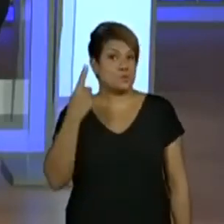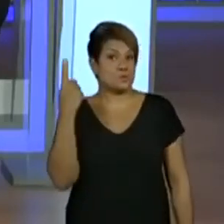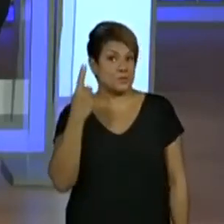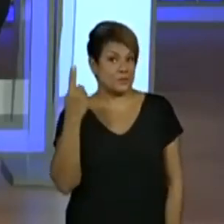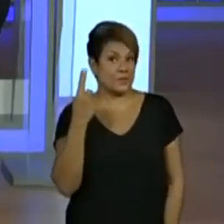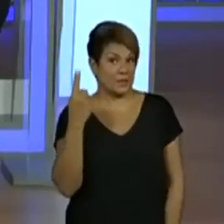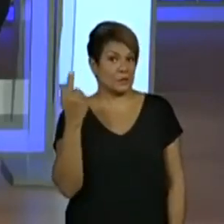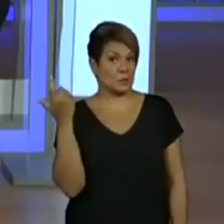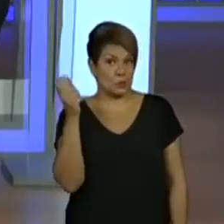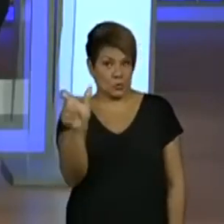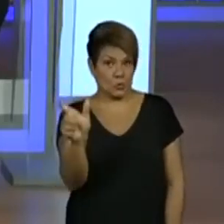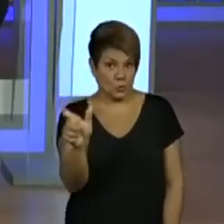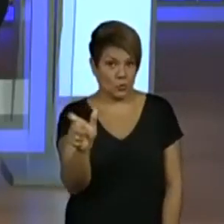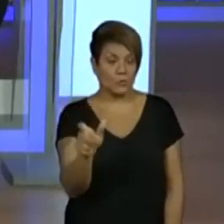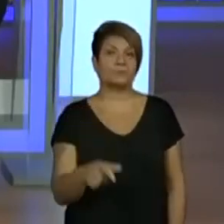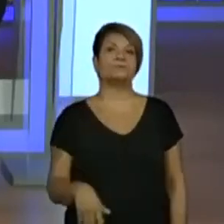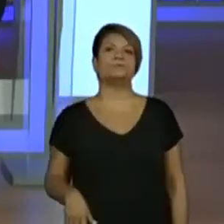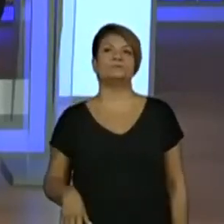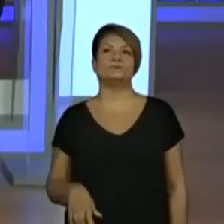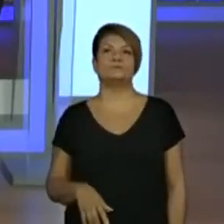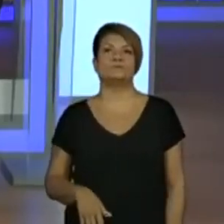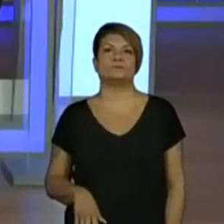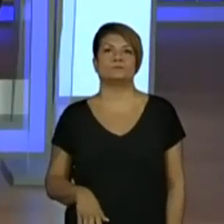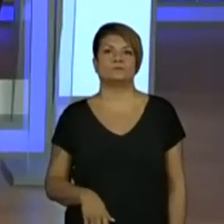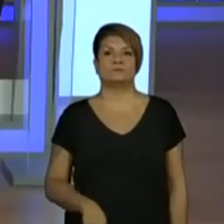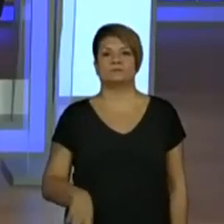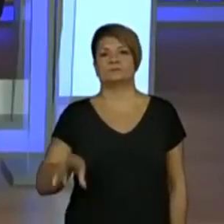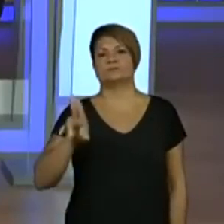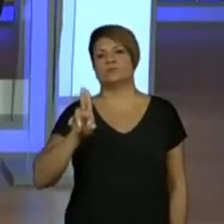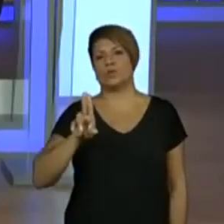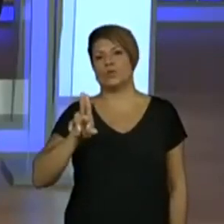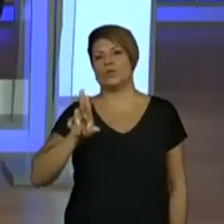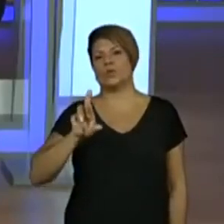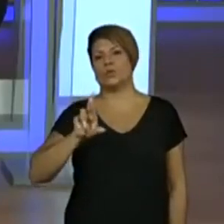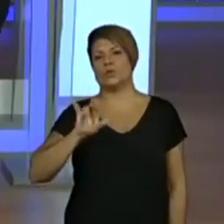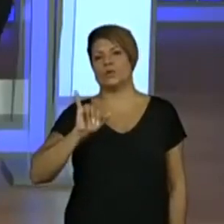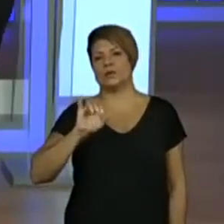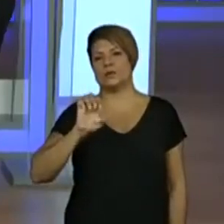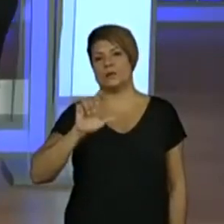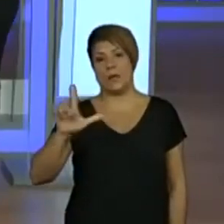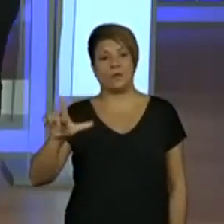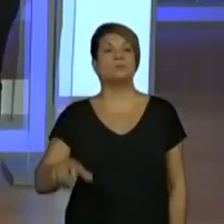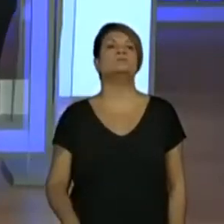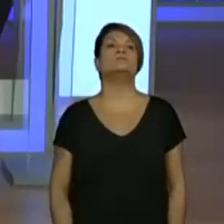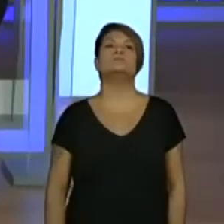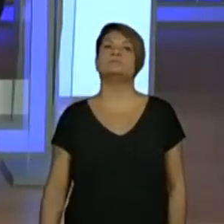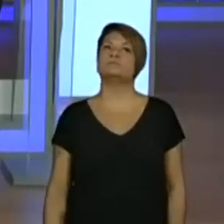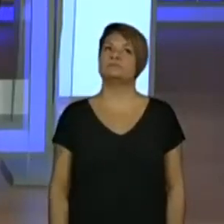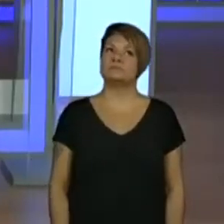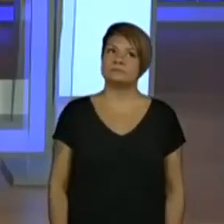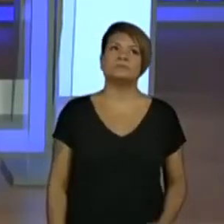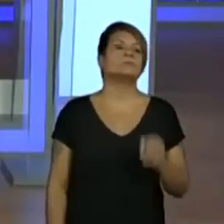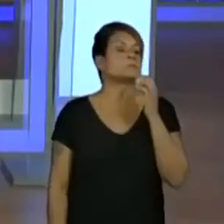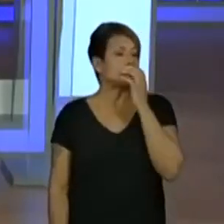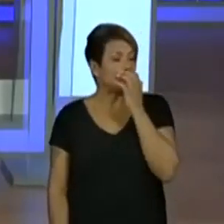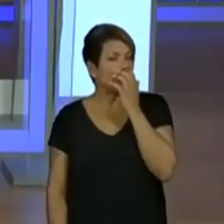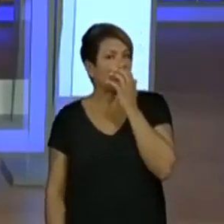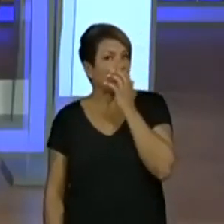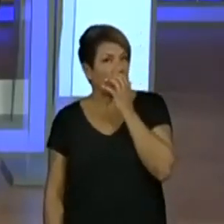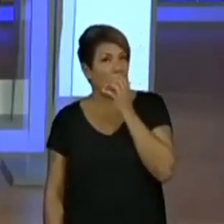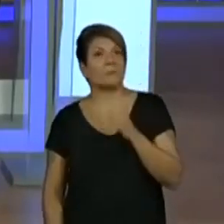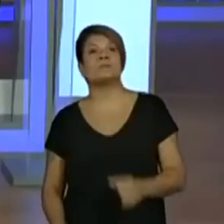que apareceu e ele voltou a aparecer ali, Uriel. Bem diferente. Gostei desse acho que é um nome que... Uriel.